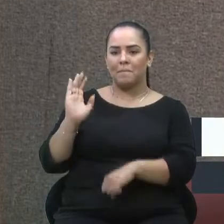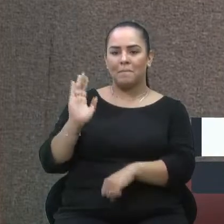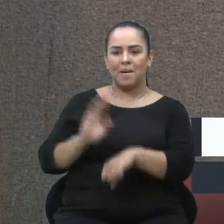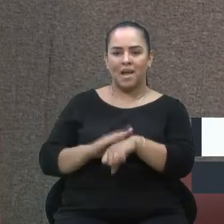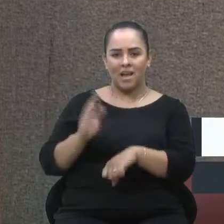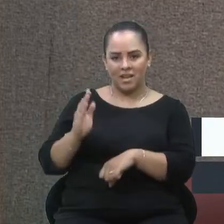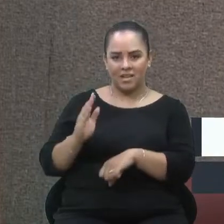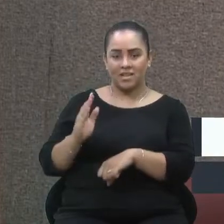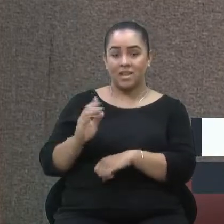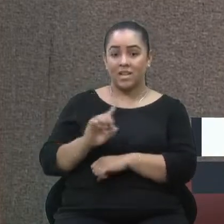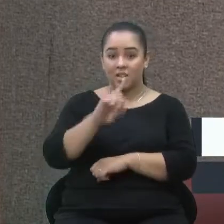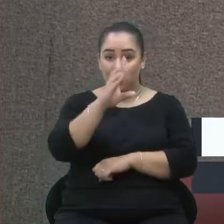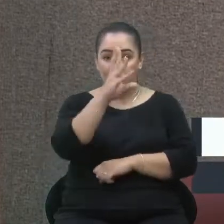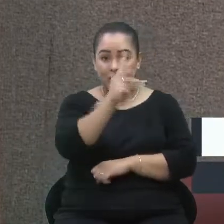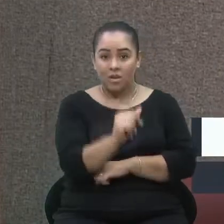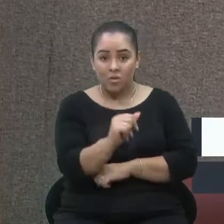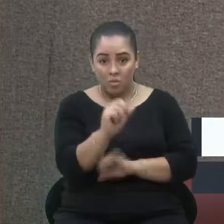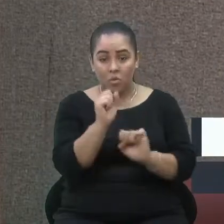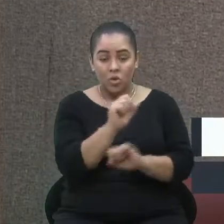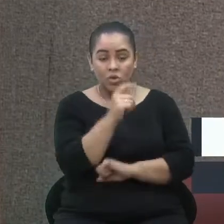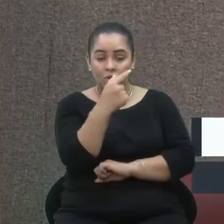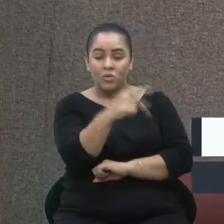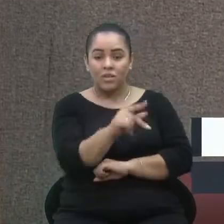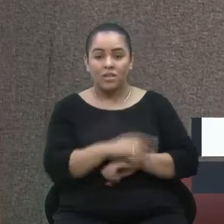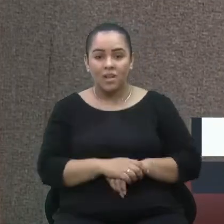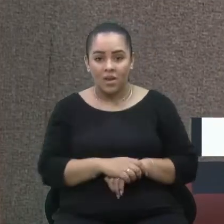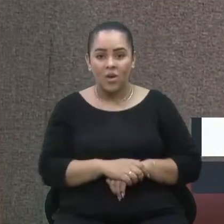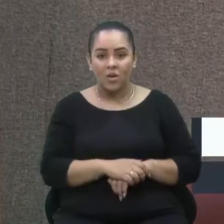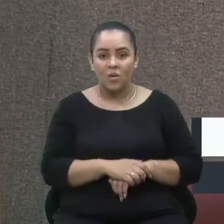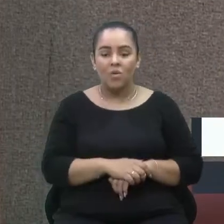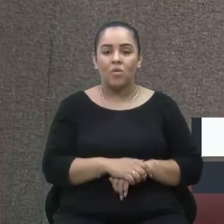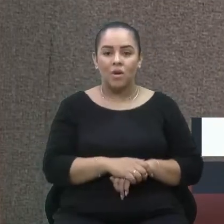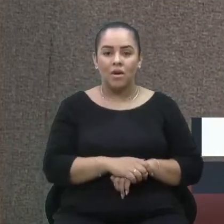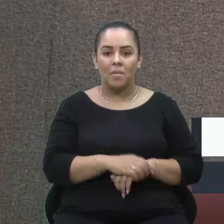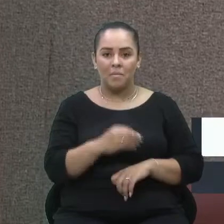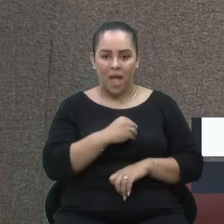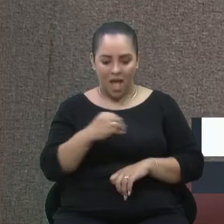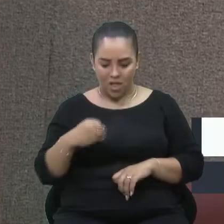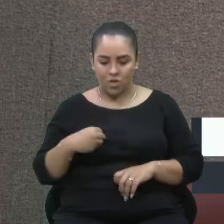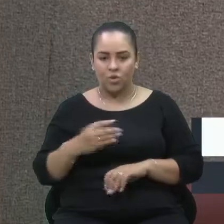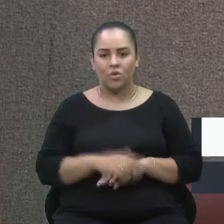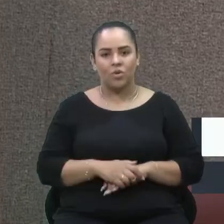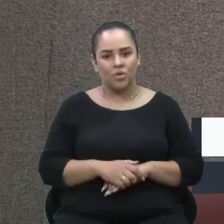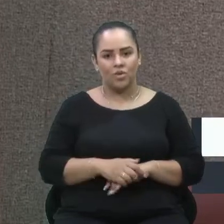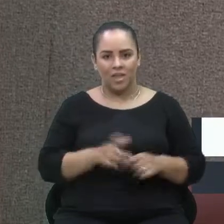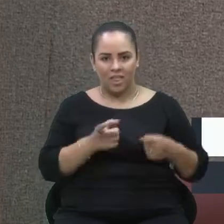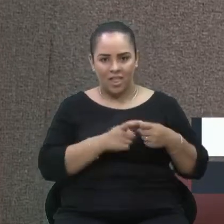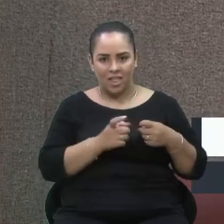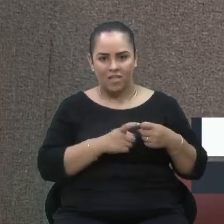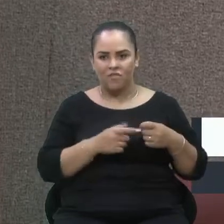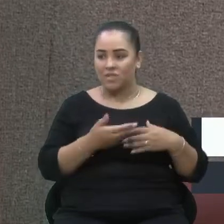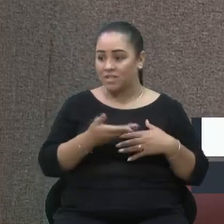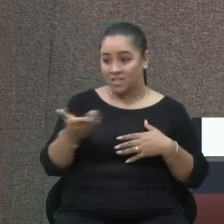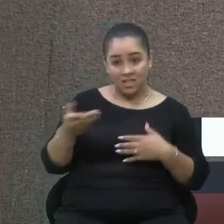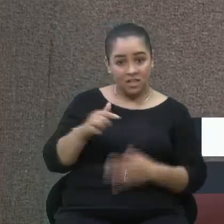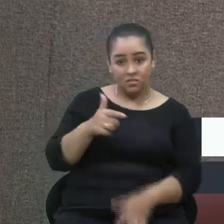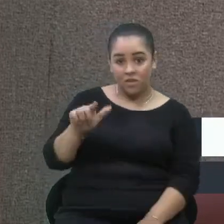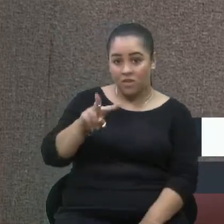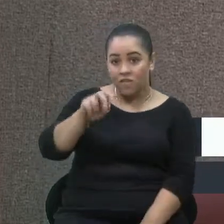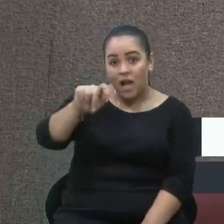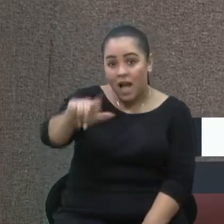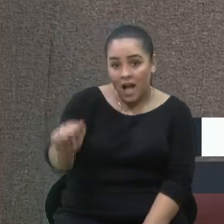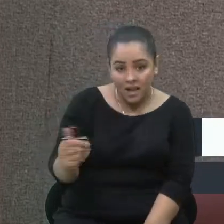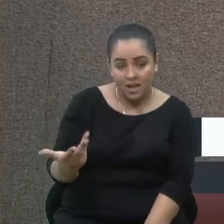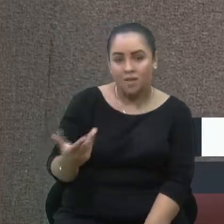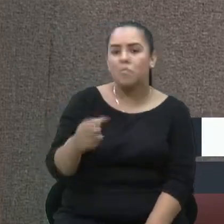exame, esse um milhão podia ser o seu exame. E não a passagem pública que querem baixar. Você que está sem vaga na creche, esse